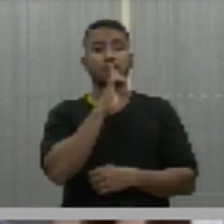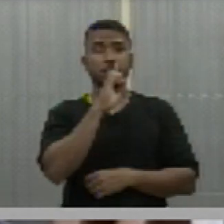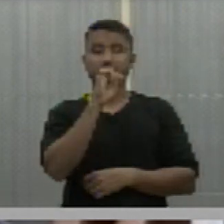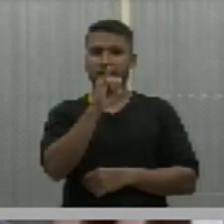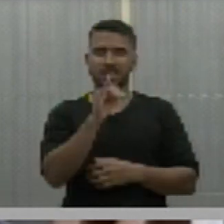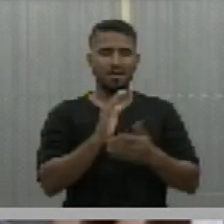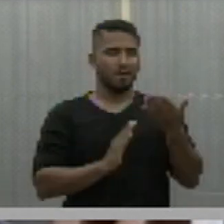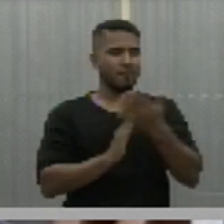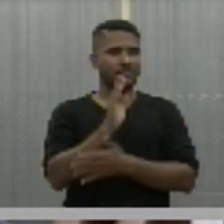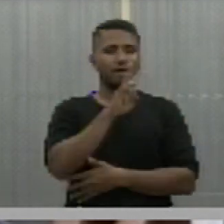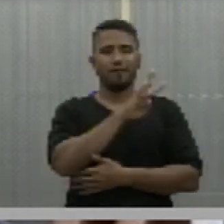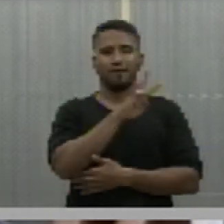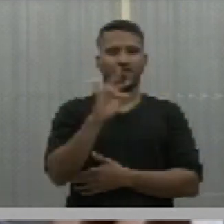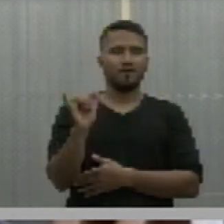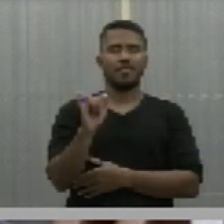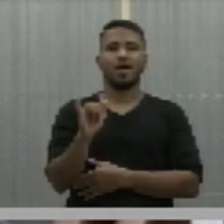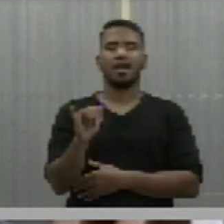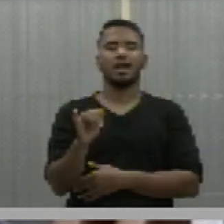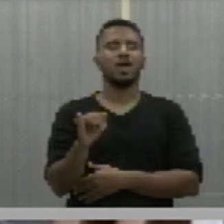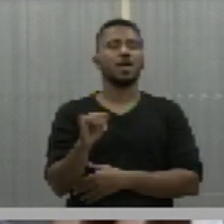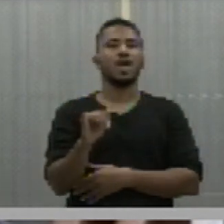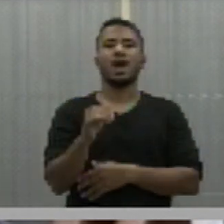fim da liberdade no Brasil.